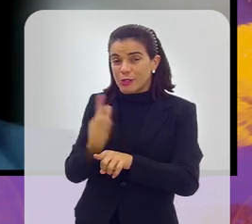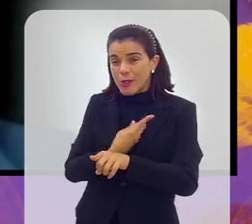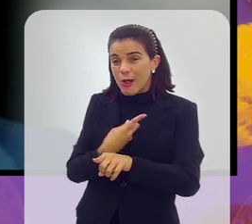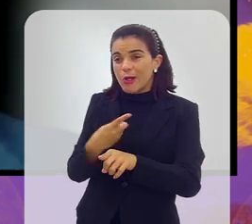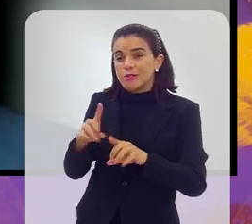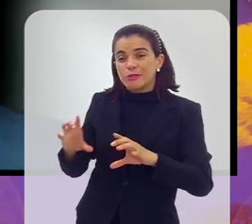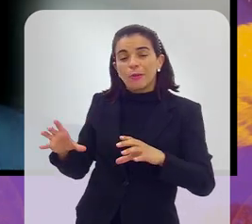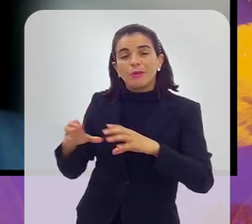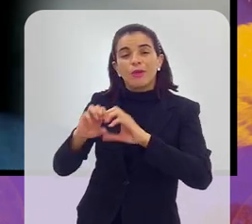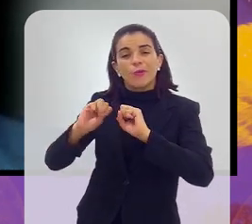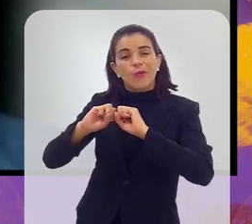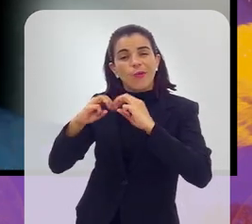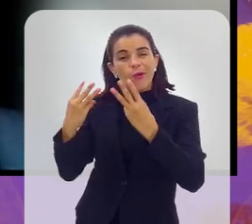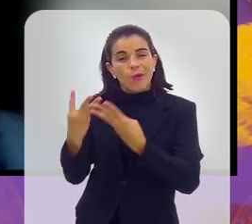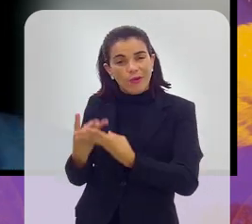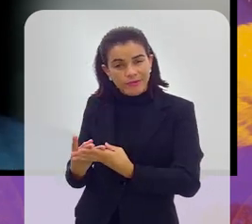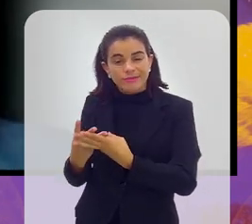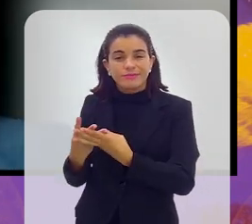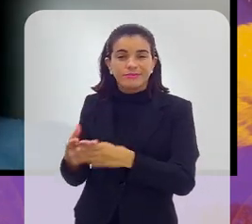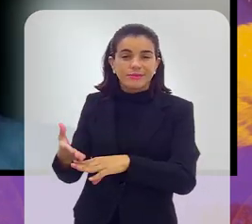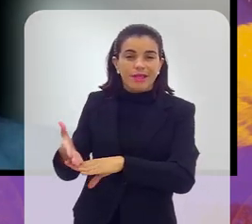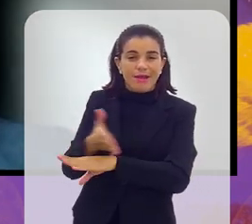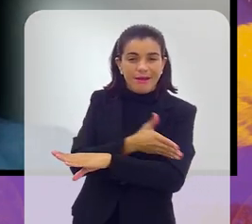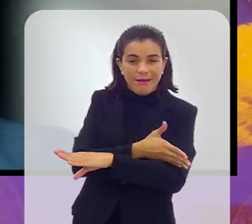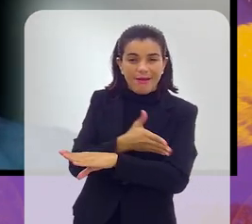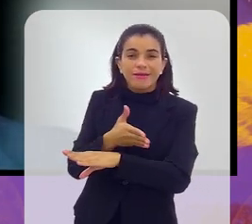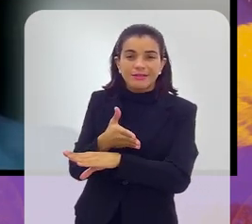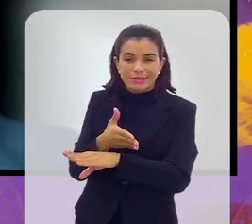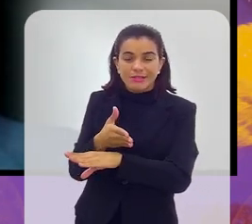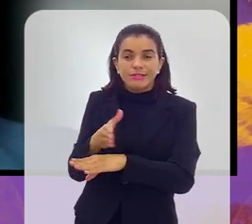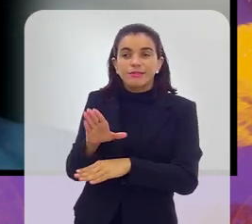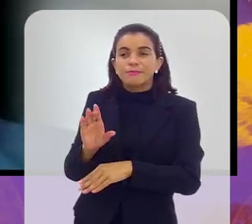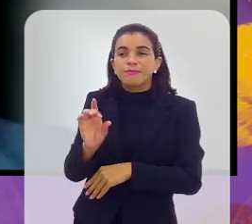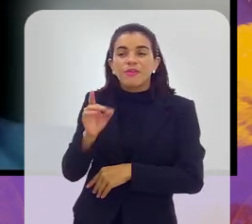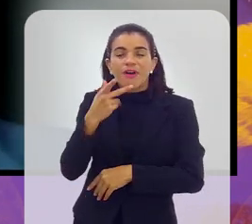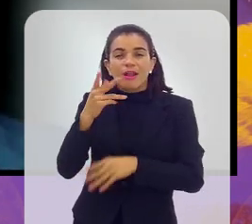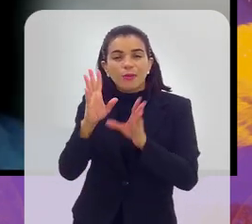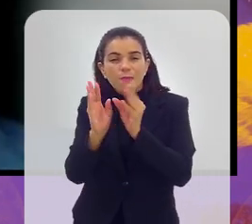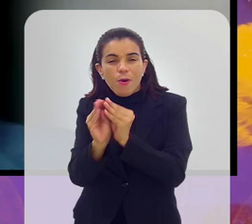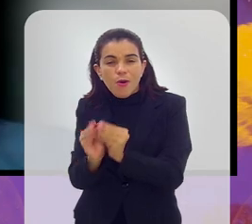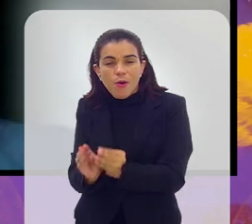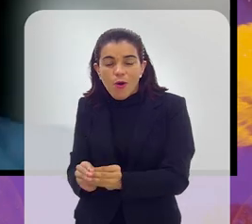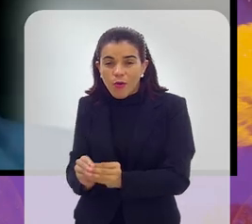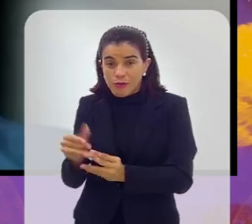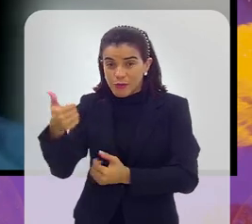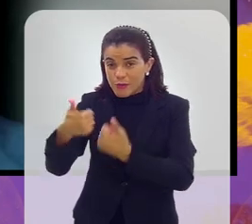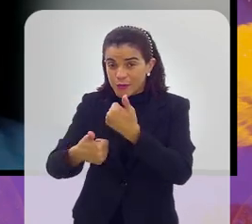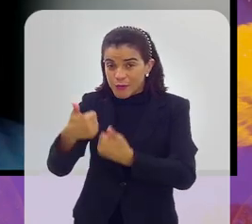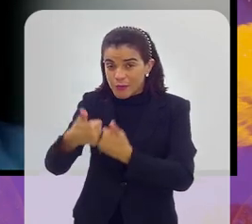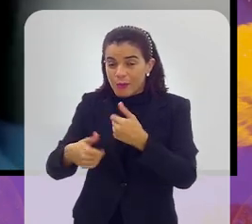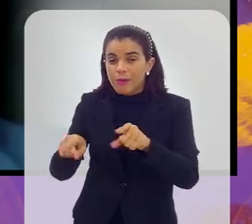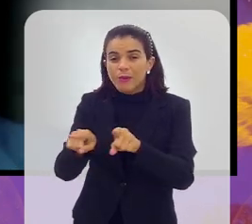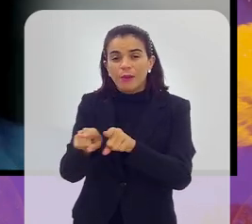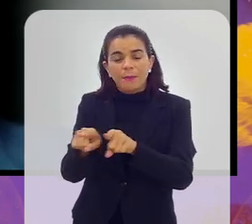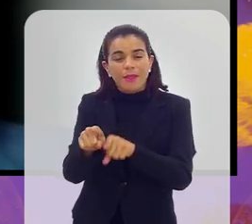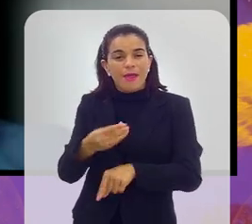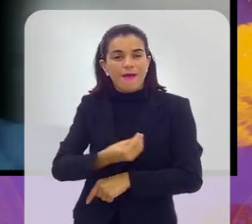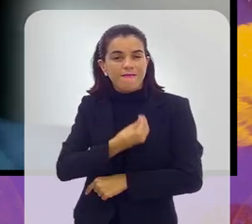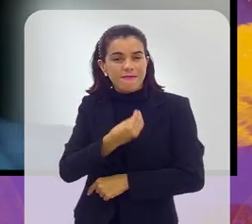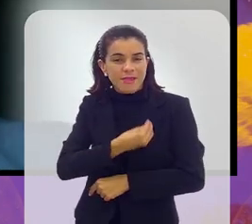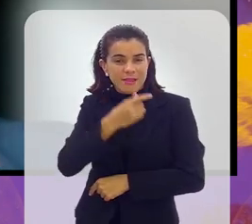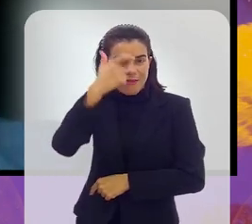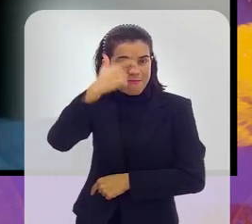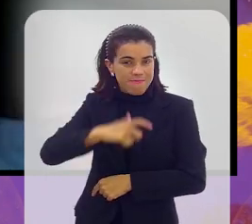quando a faz oficinas antes e durante a competição, falar um pouquinho não só sobre o futebol, mas também sobre a vida